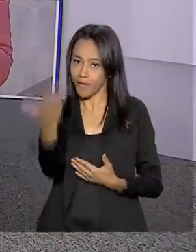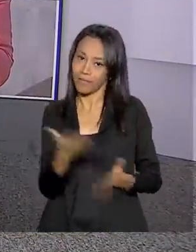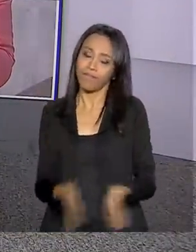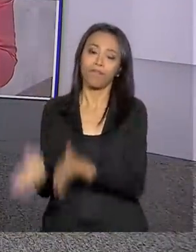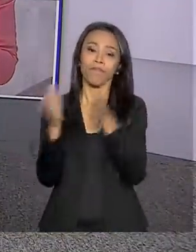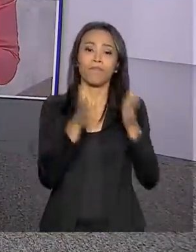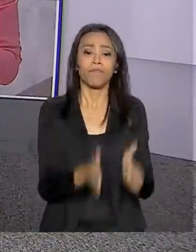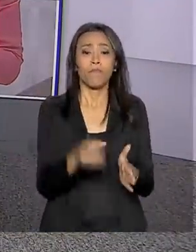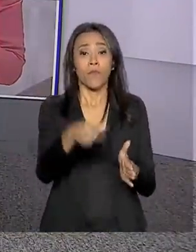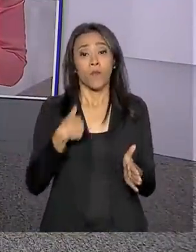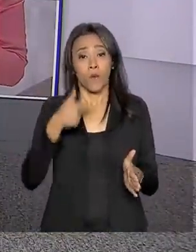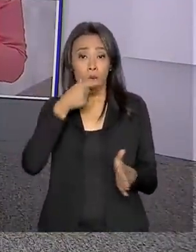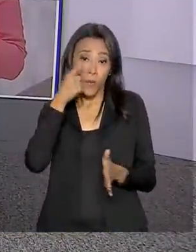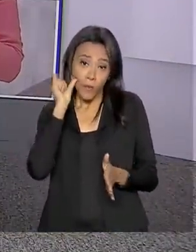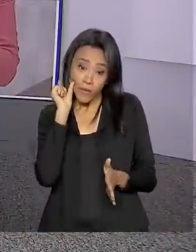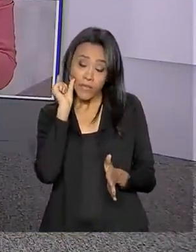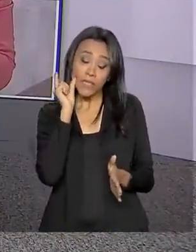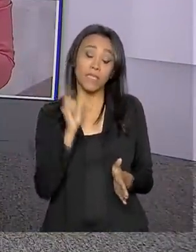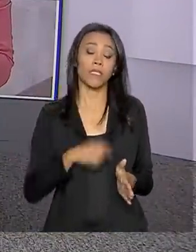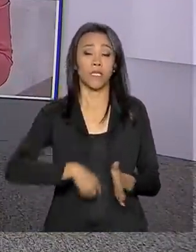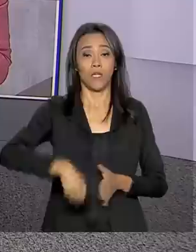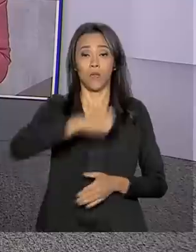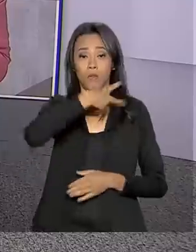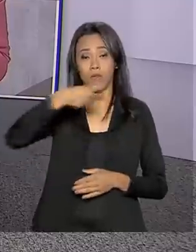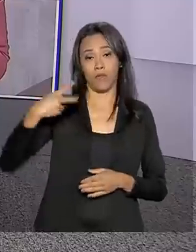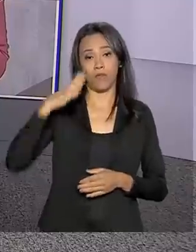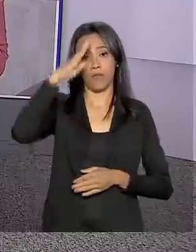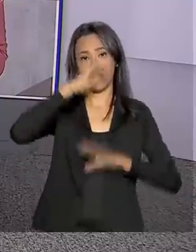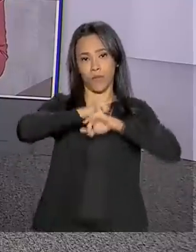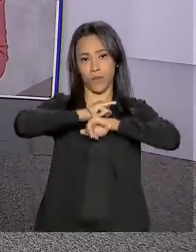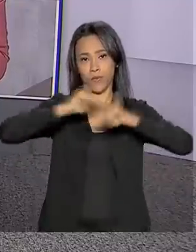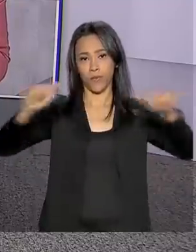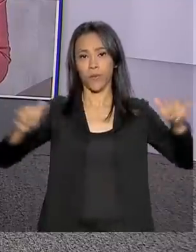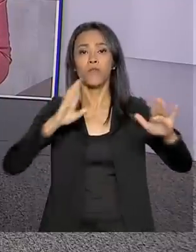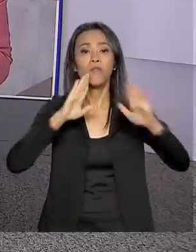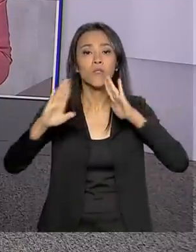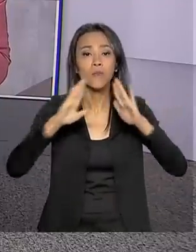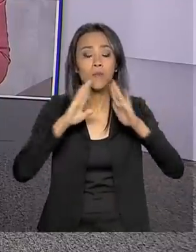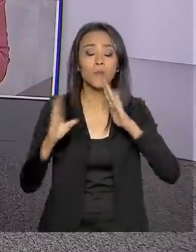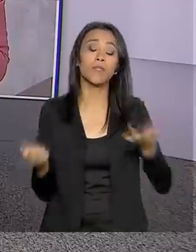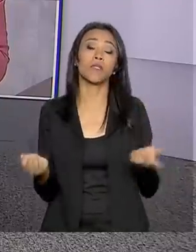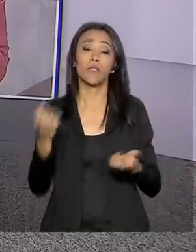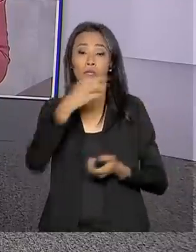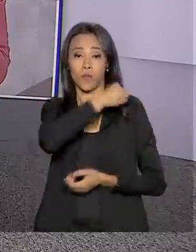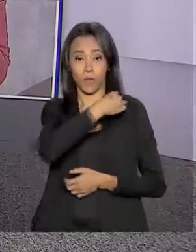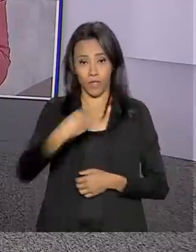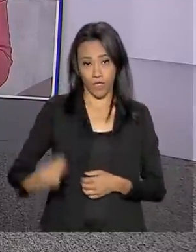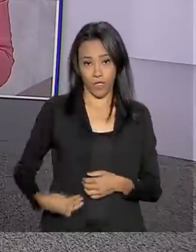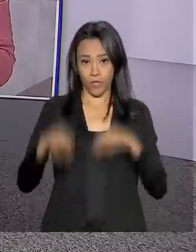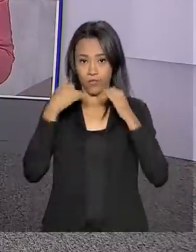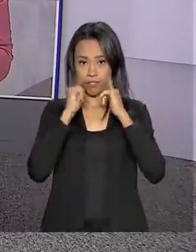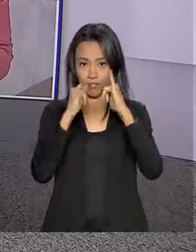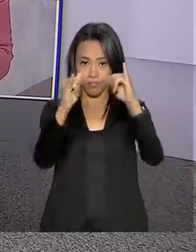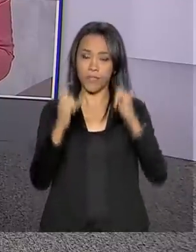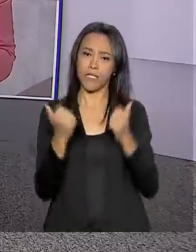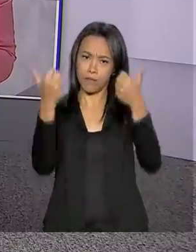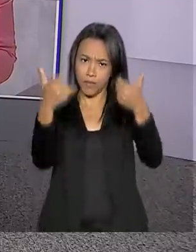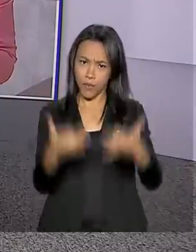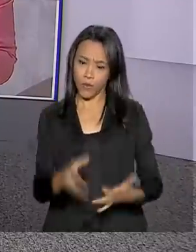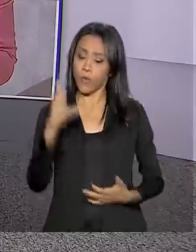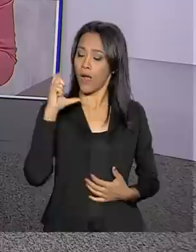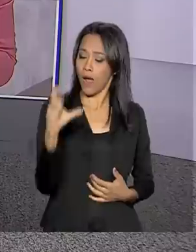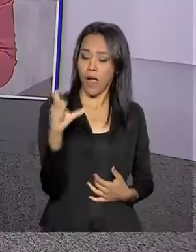cartão do